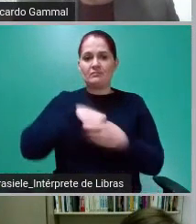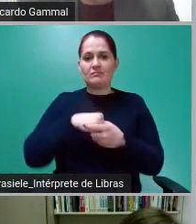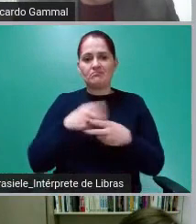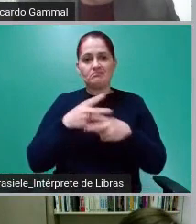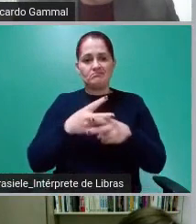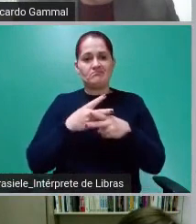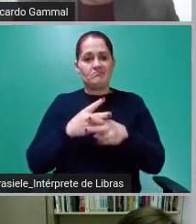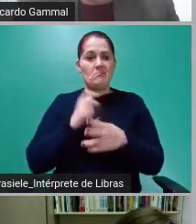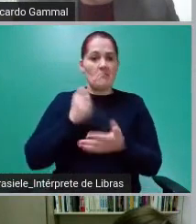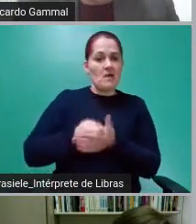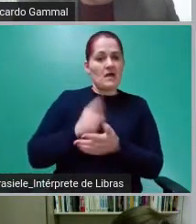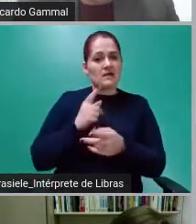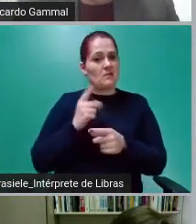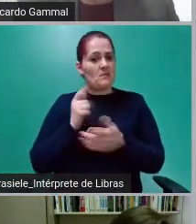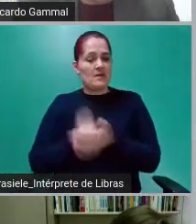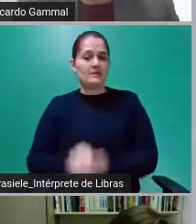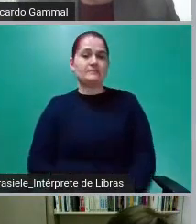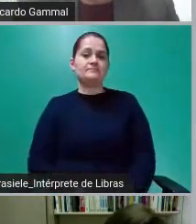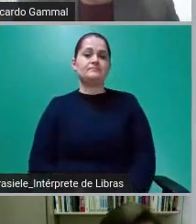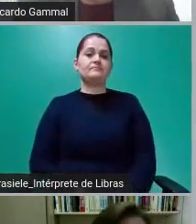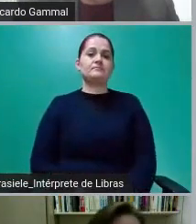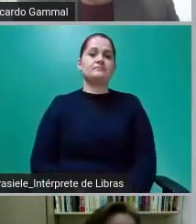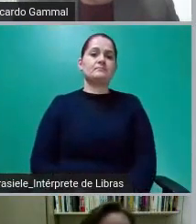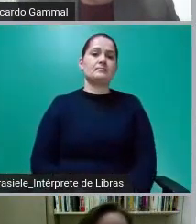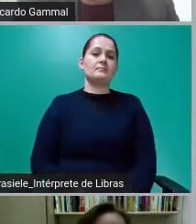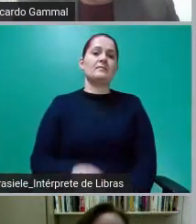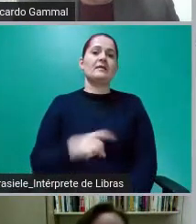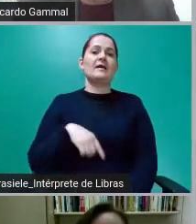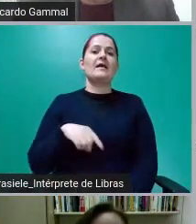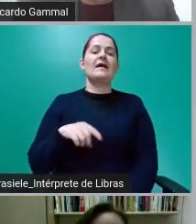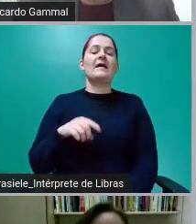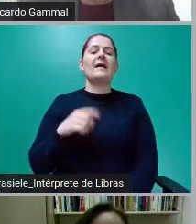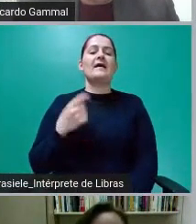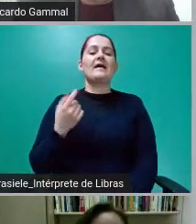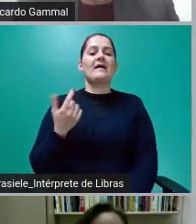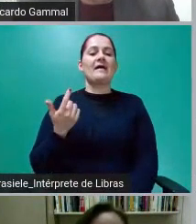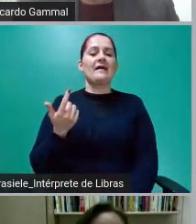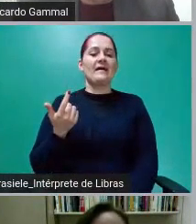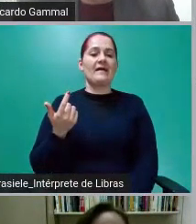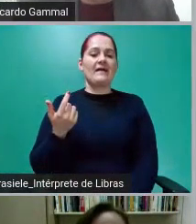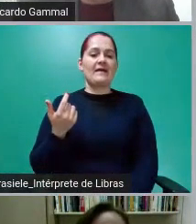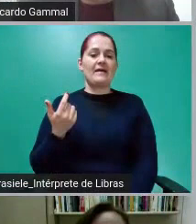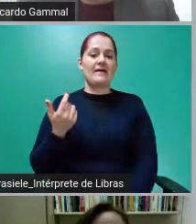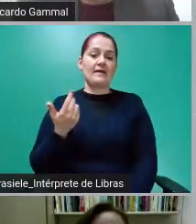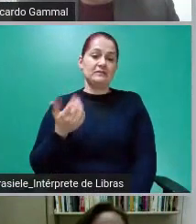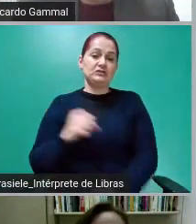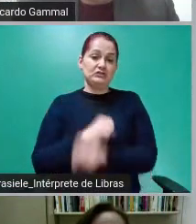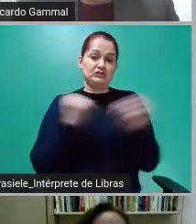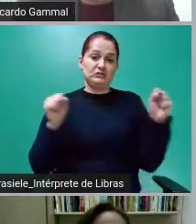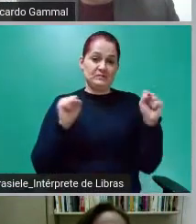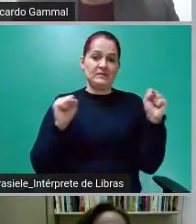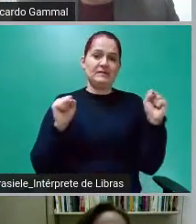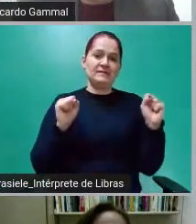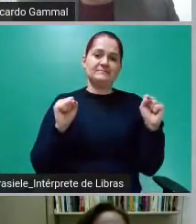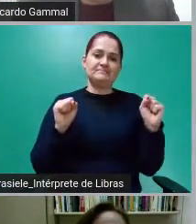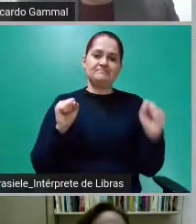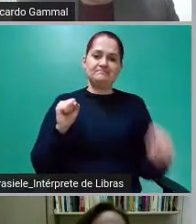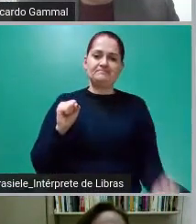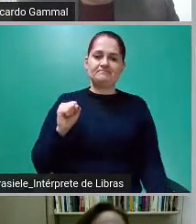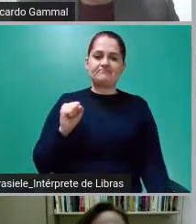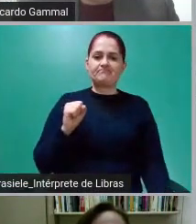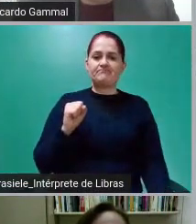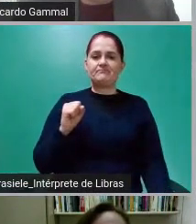Aquela operação chamada de subprime, o Cristiano deu esse exemplo de manhã também, que